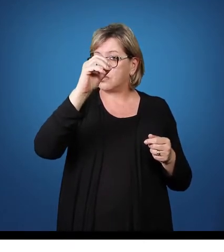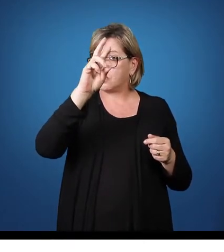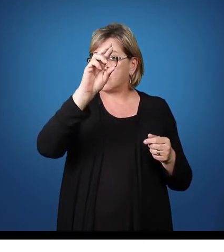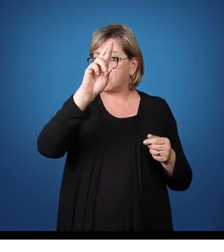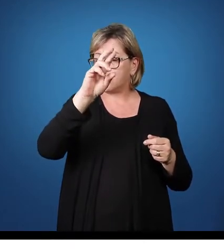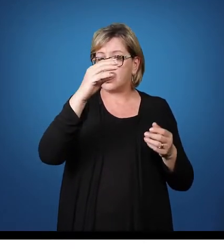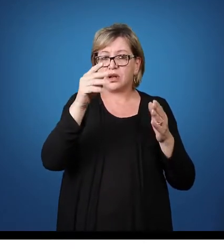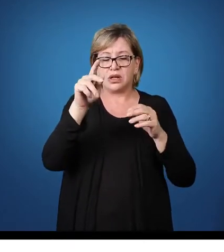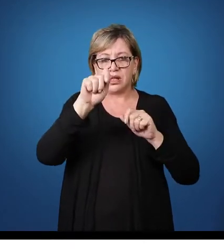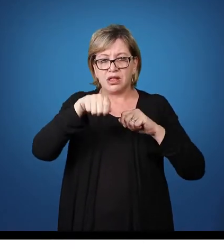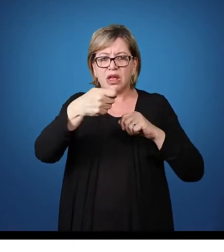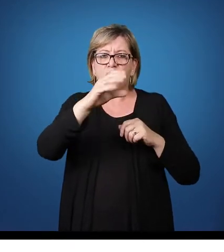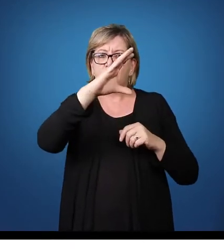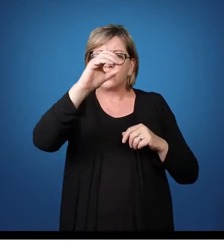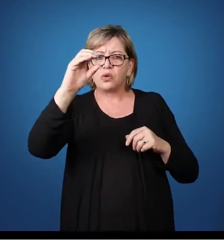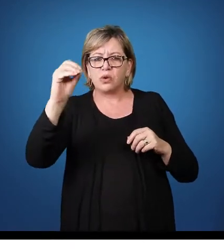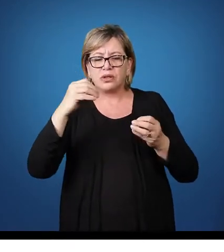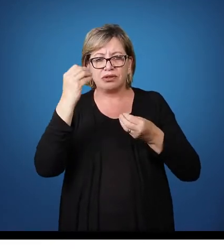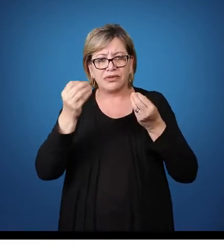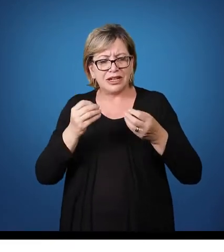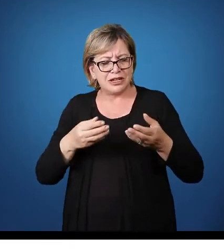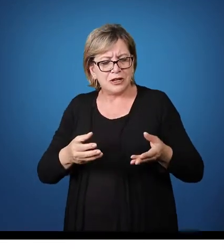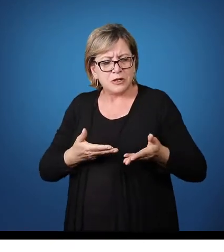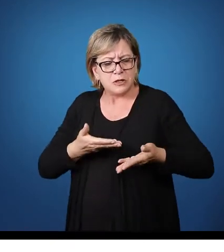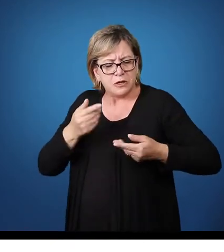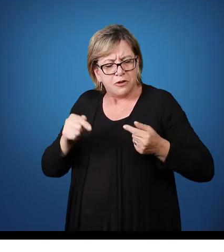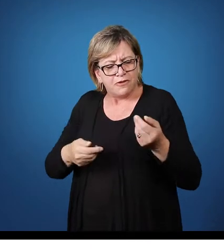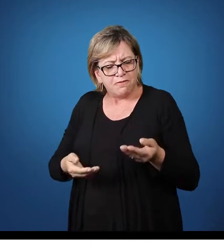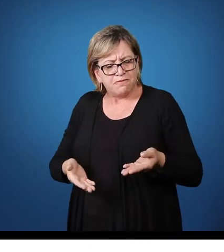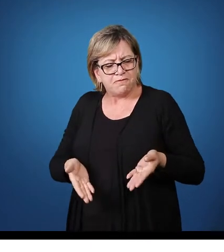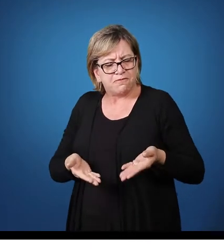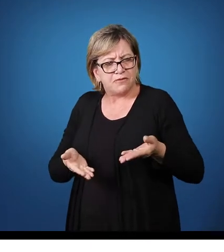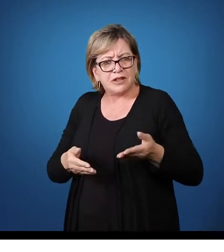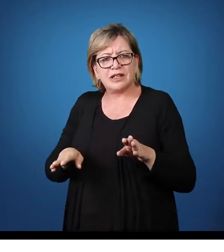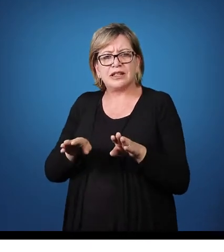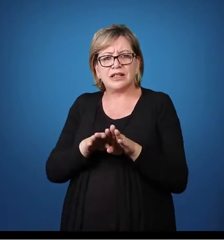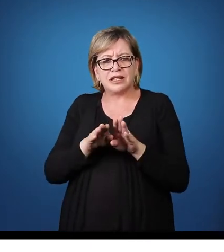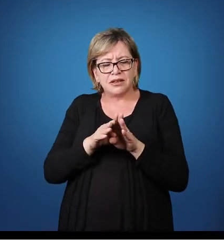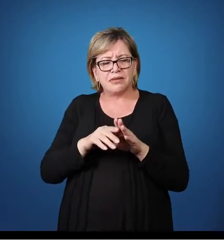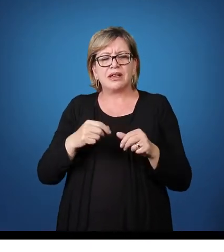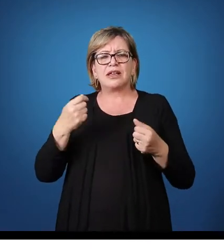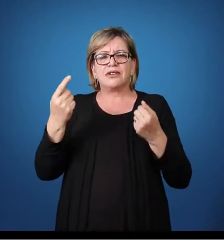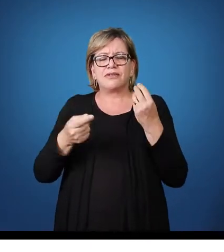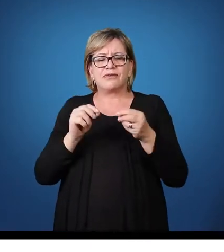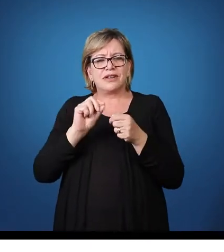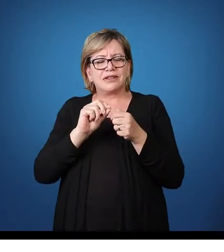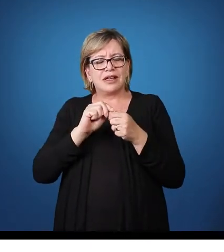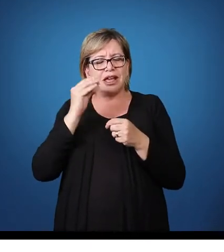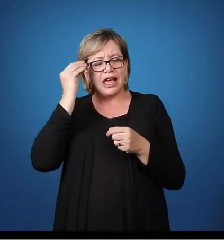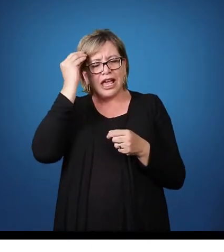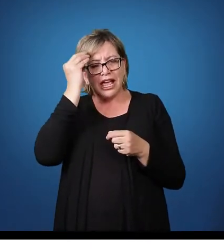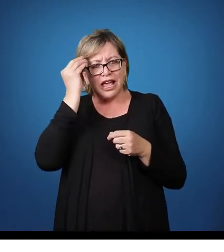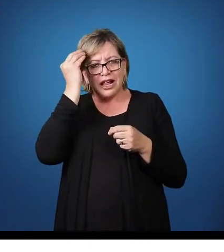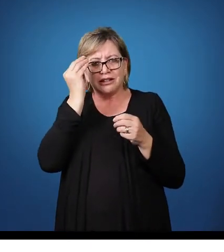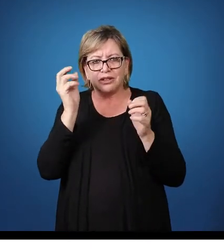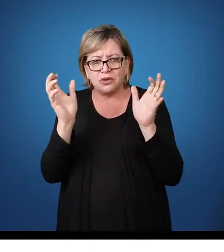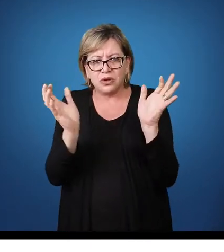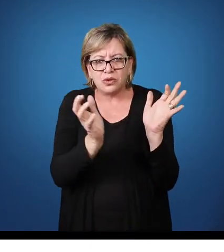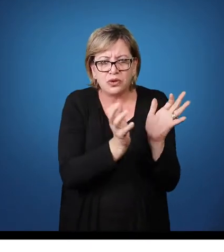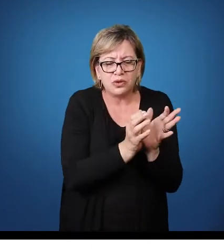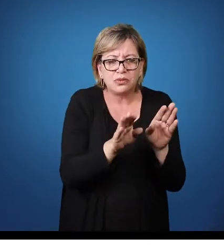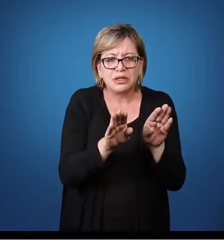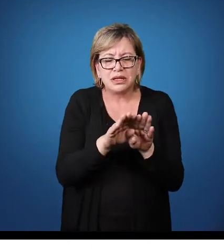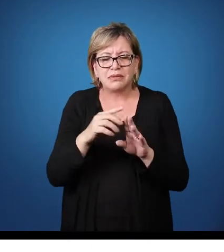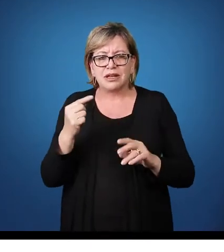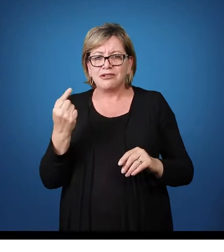e promover esses momentos de reflexão coletiva e também individual No planejamento, através